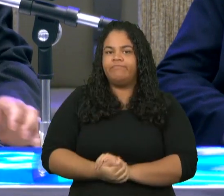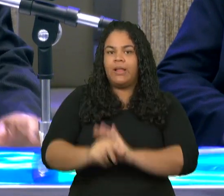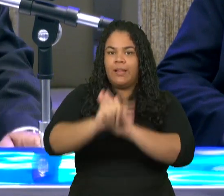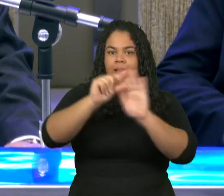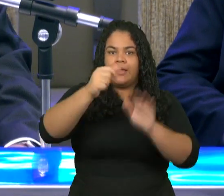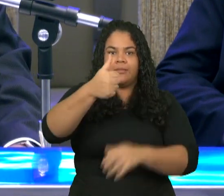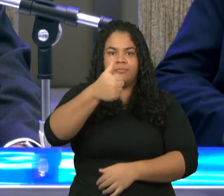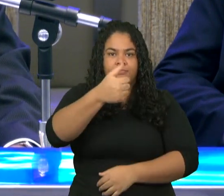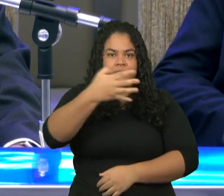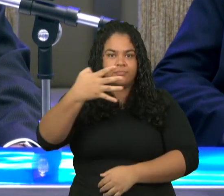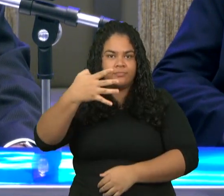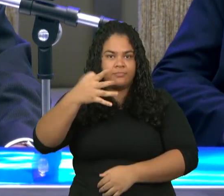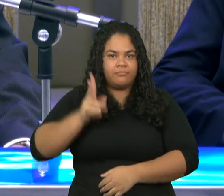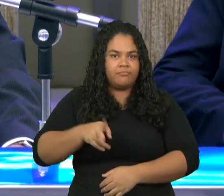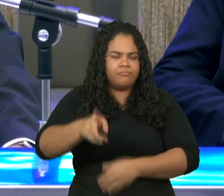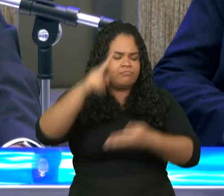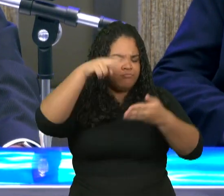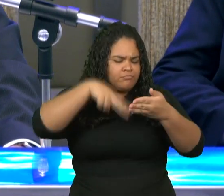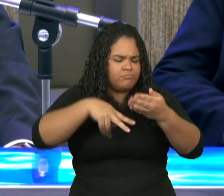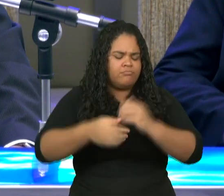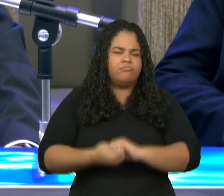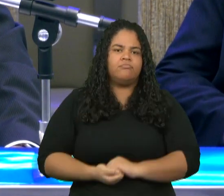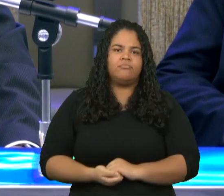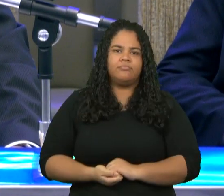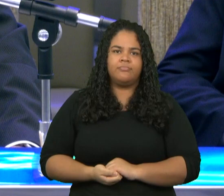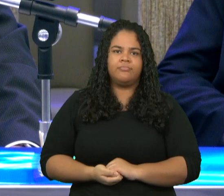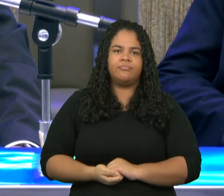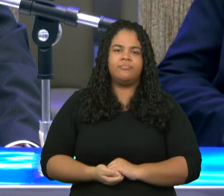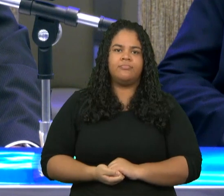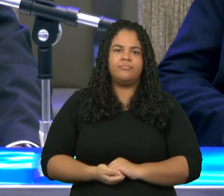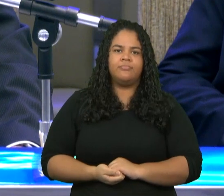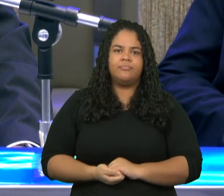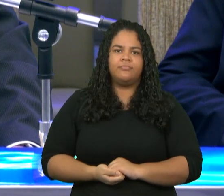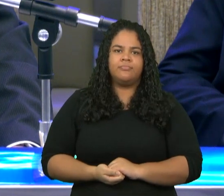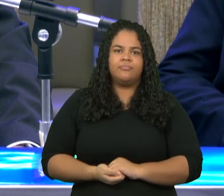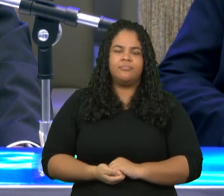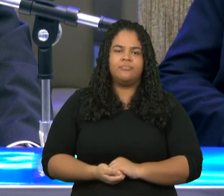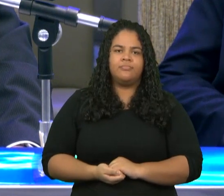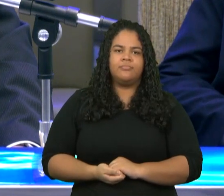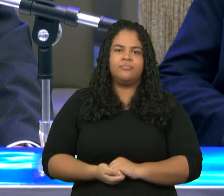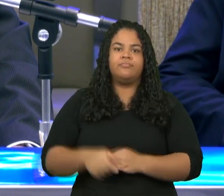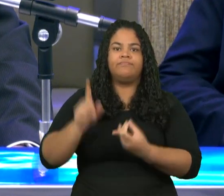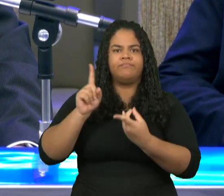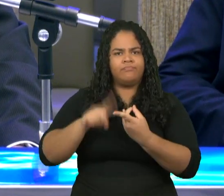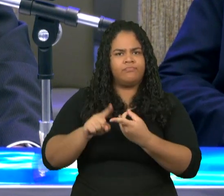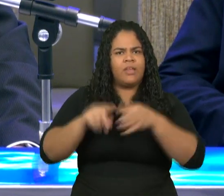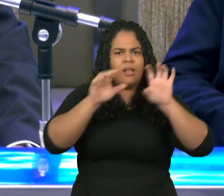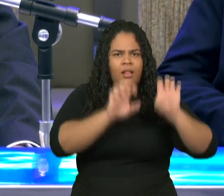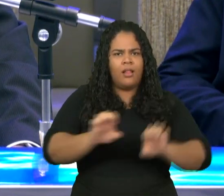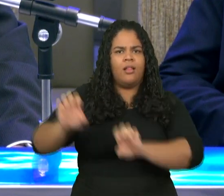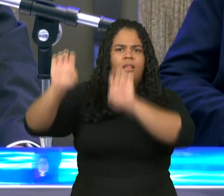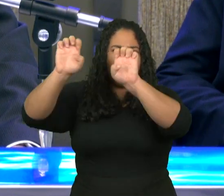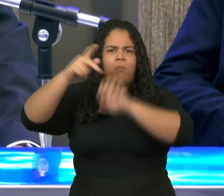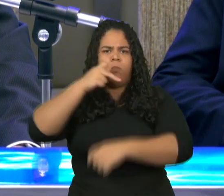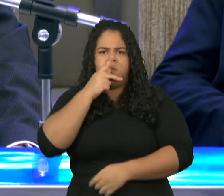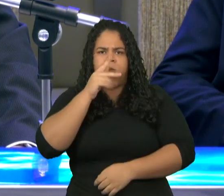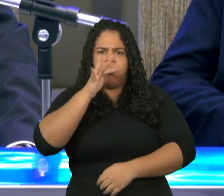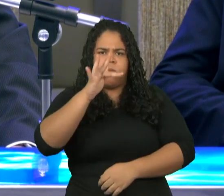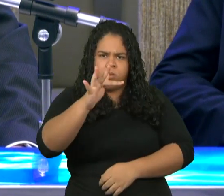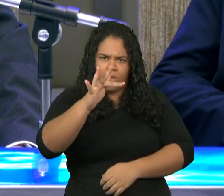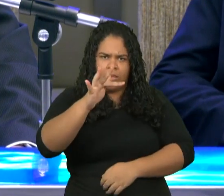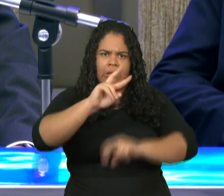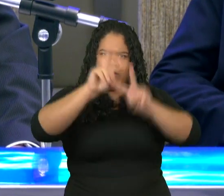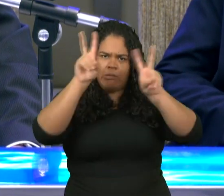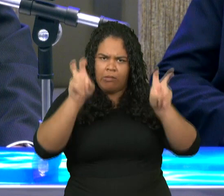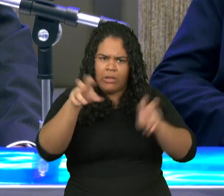em diante, nos diz assim, E destes profetizou também Enoque, o sétimo depois